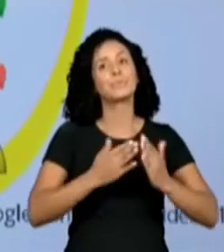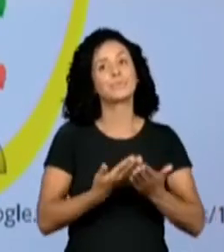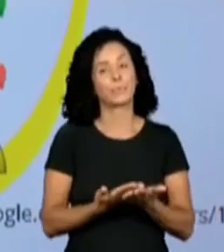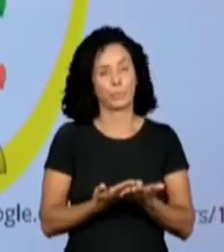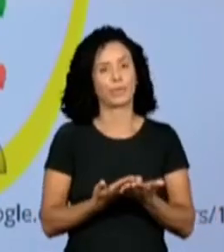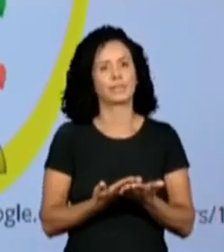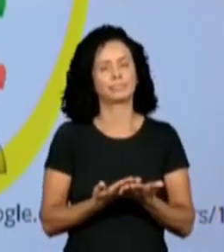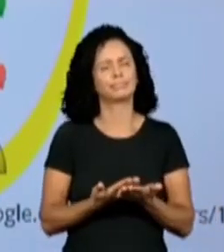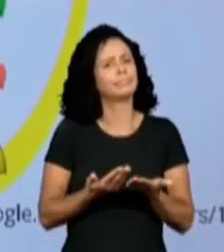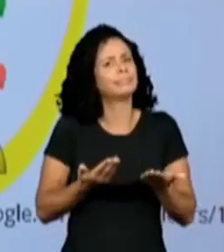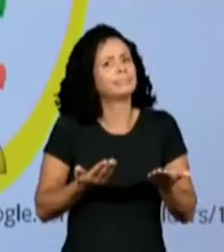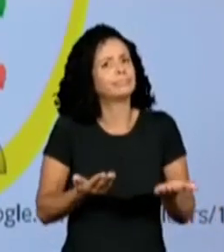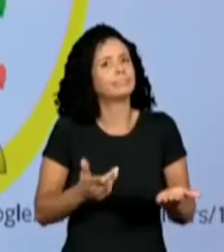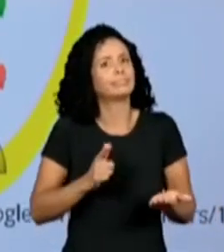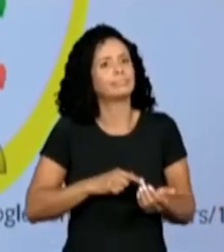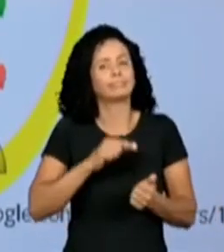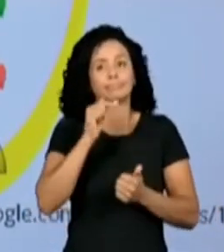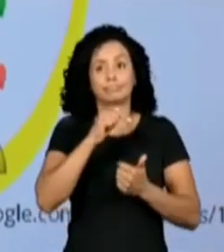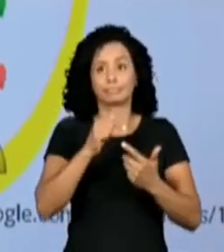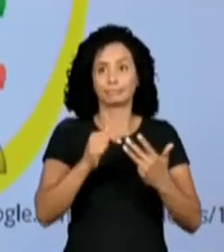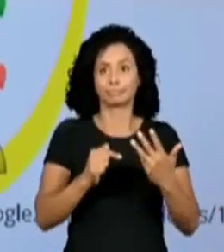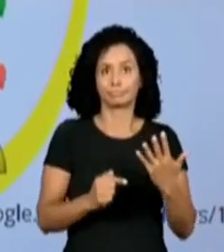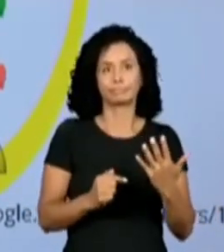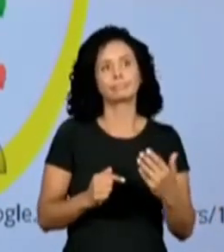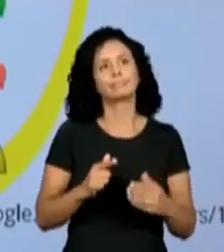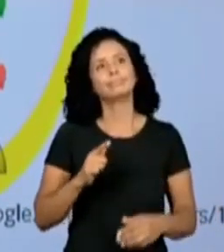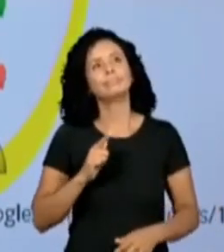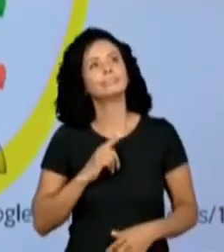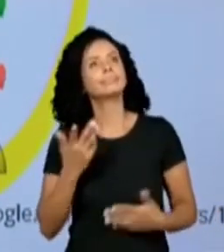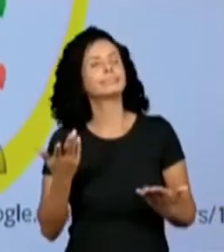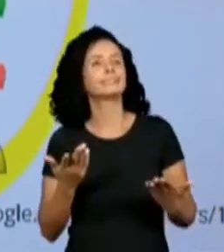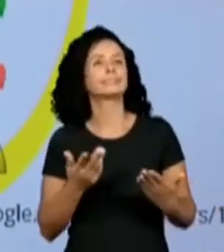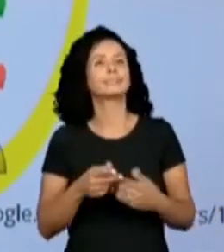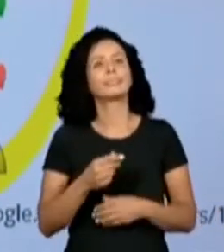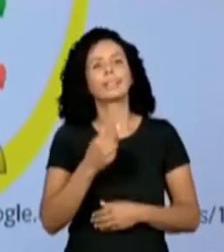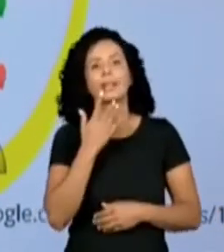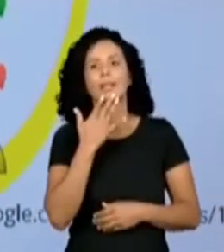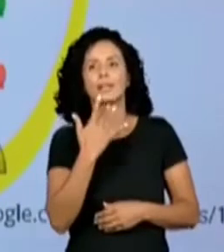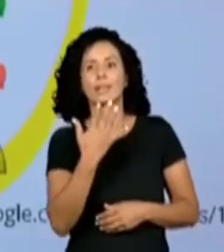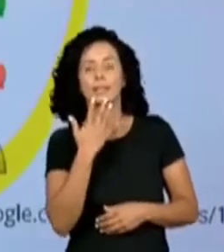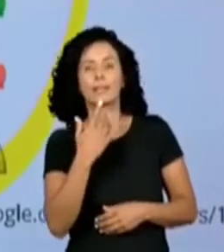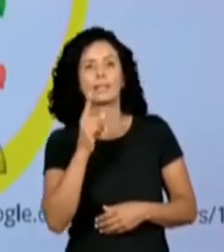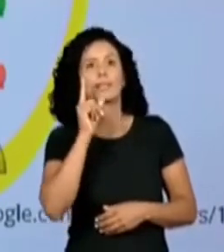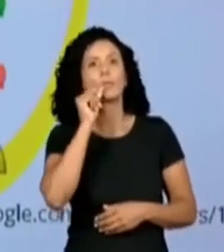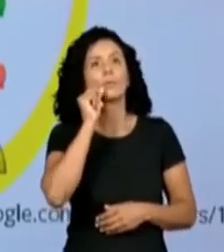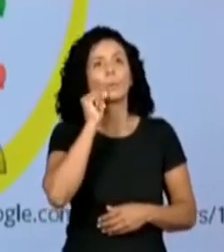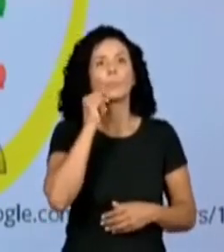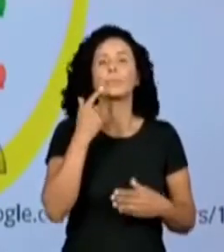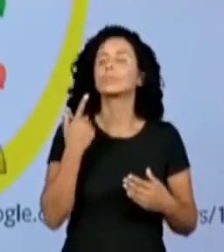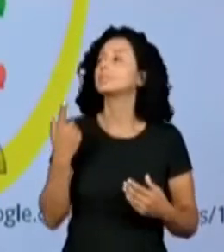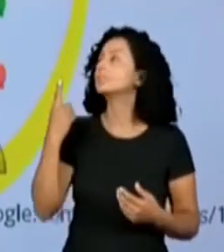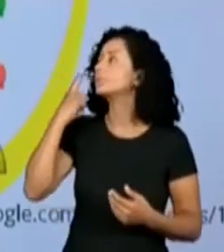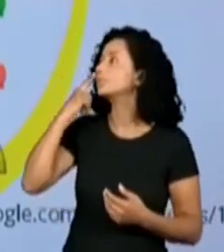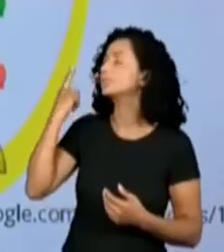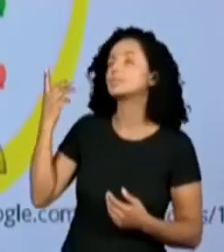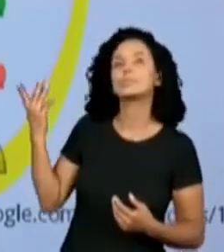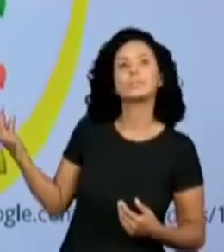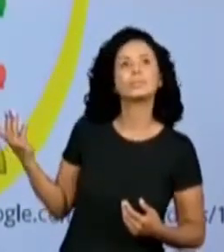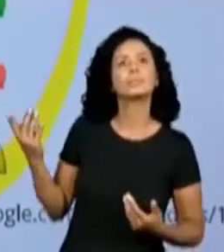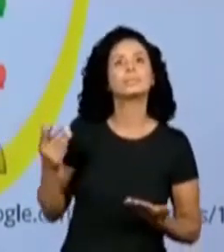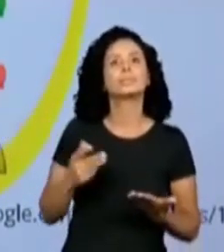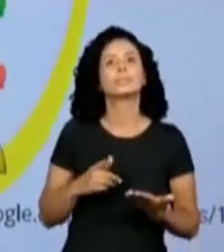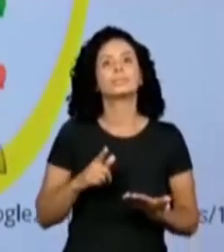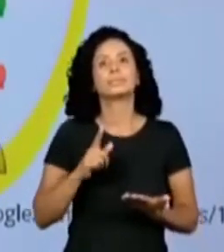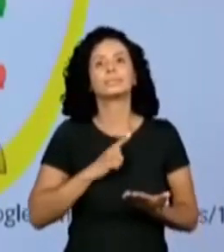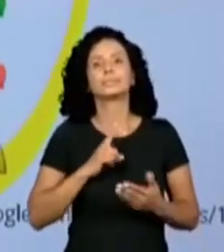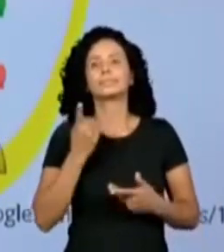Right? Então, a gente tem várias coisinhas. Crayons and scissors. And then we have paint and pen and pencil.